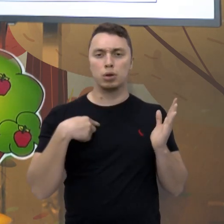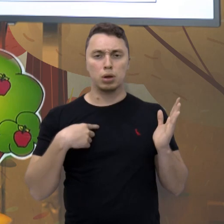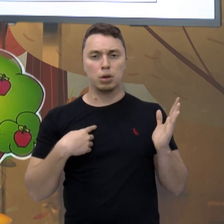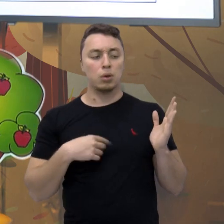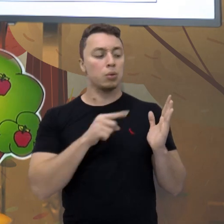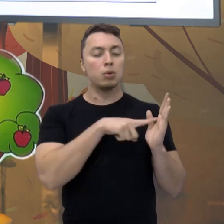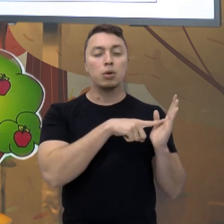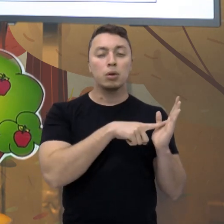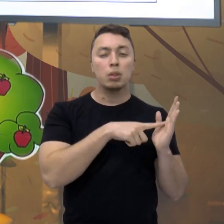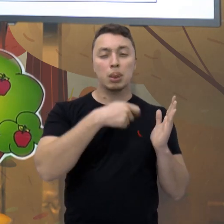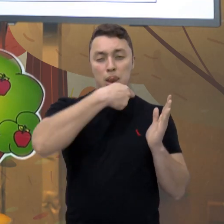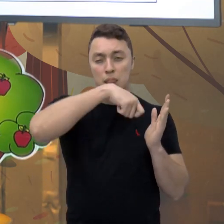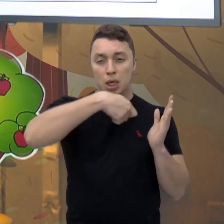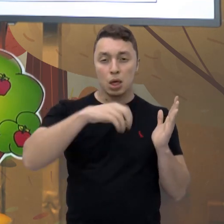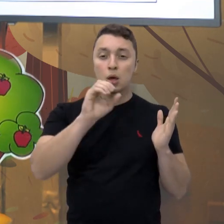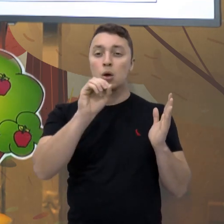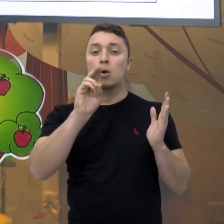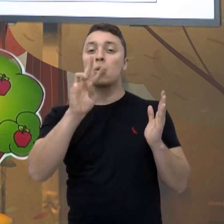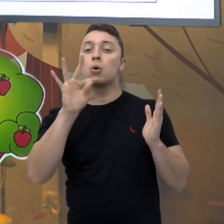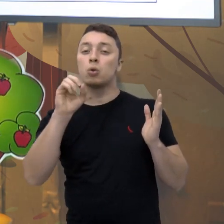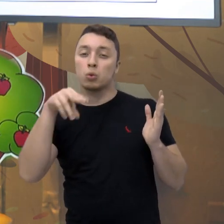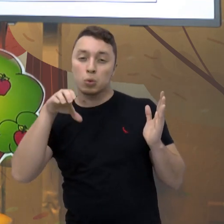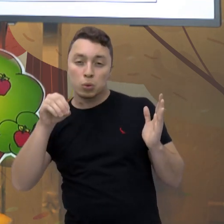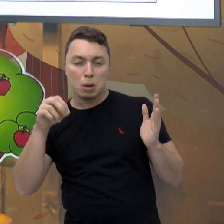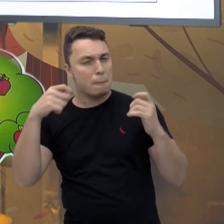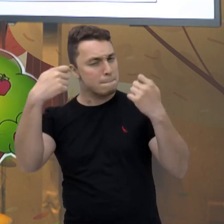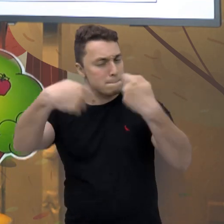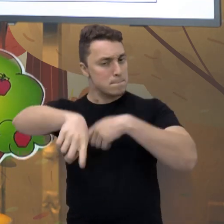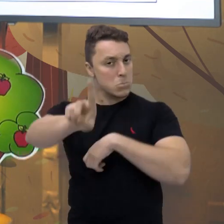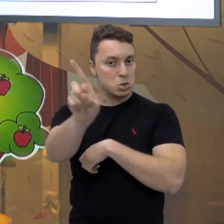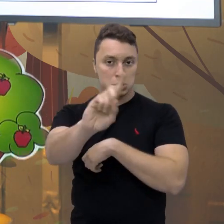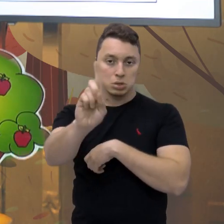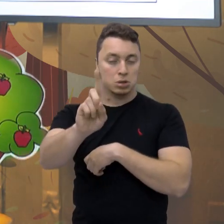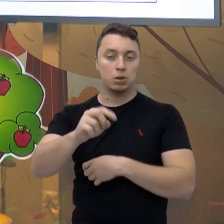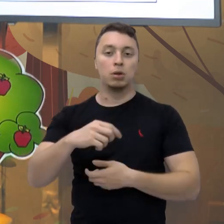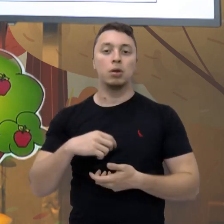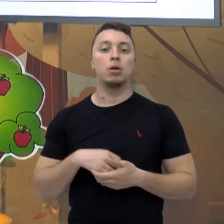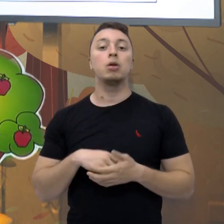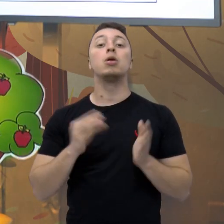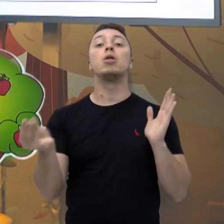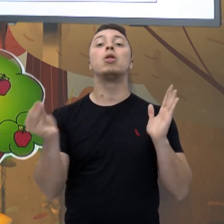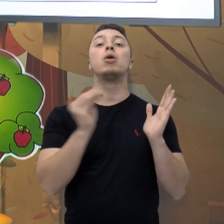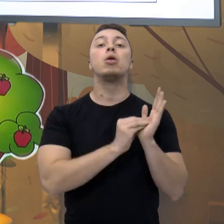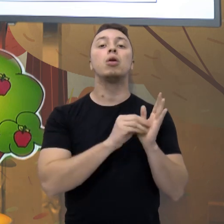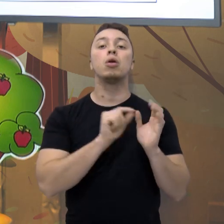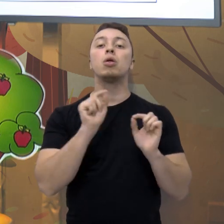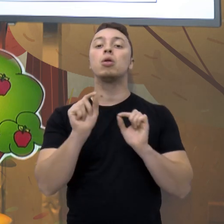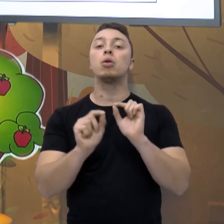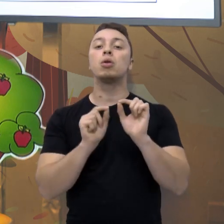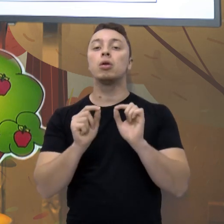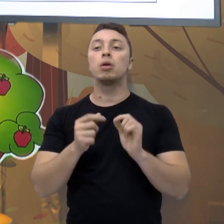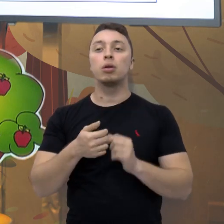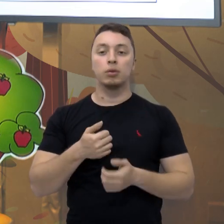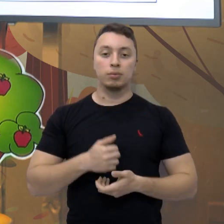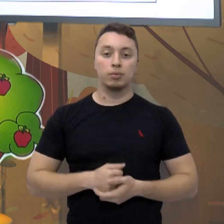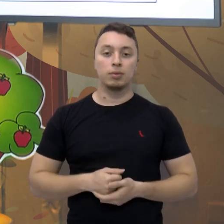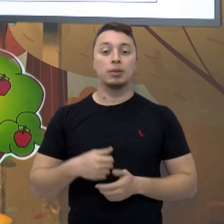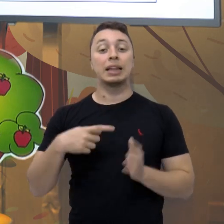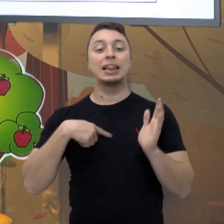palavra outono. Eu não já falei aqui no vídeo? Não precisa. Você só vai precisar colocar aí, ó, primeiro. Aí você coloca o adulto, coloca